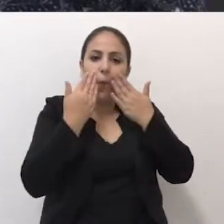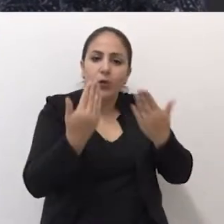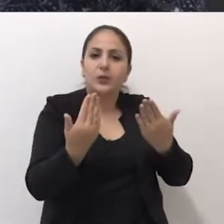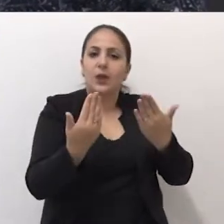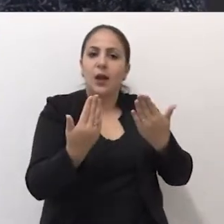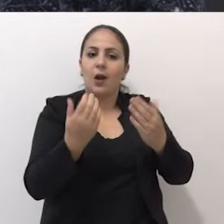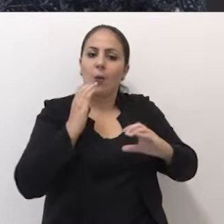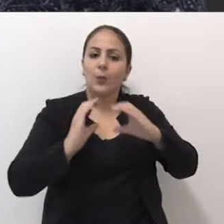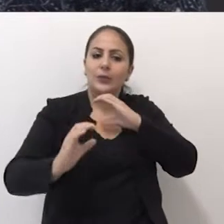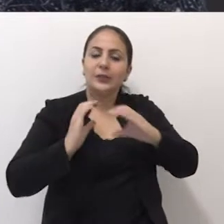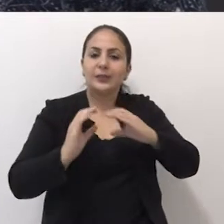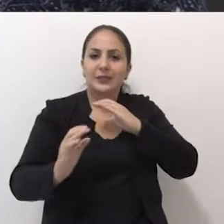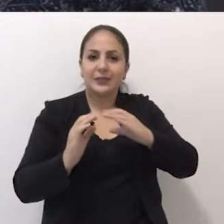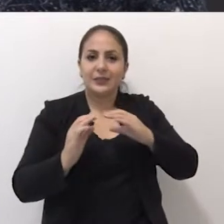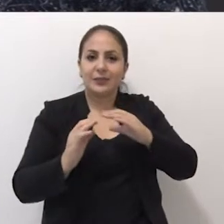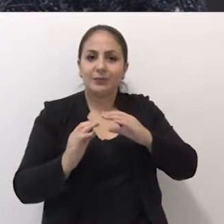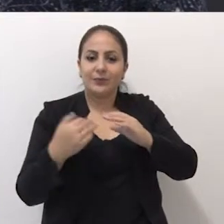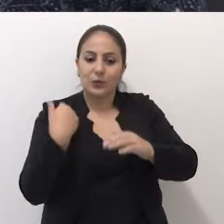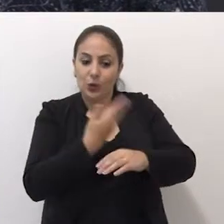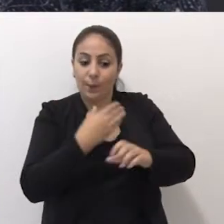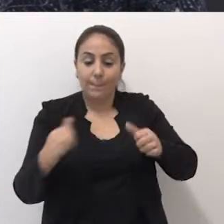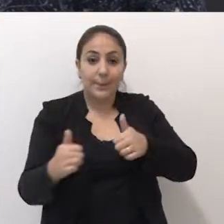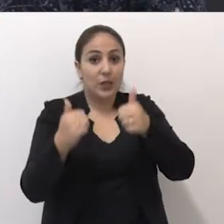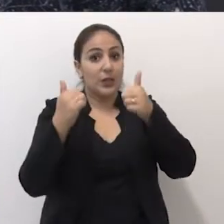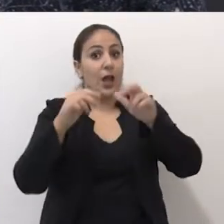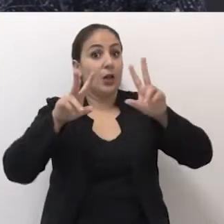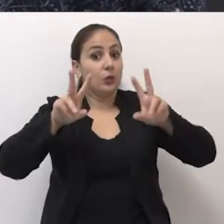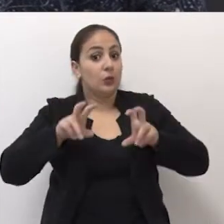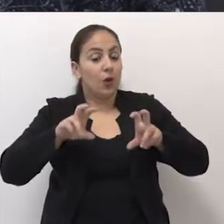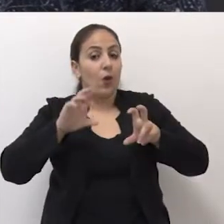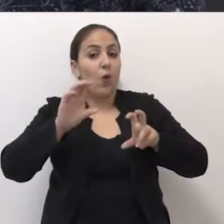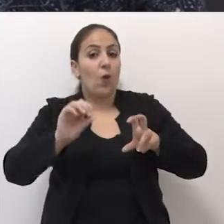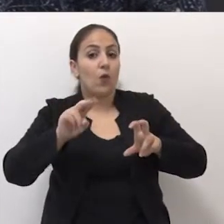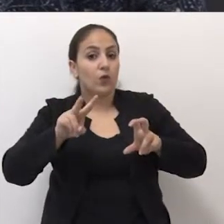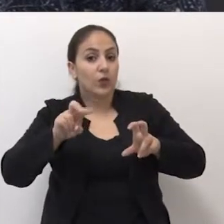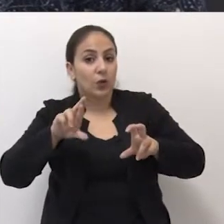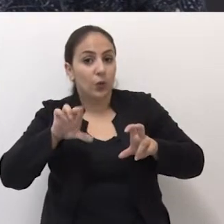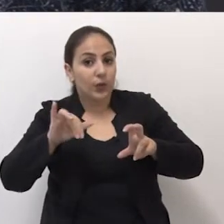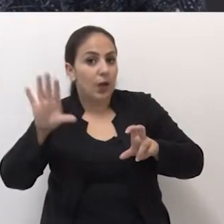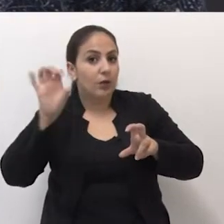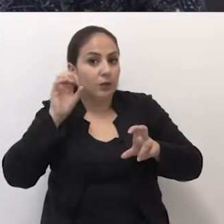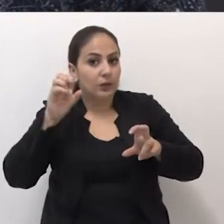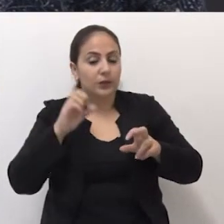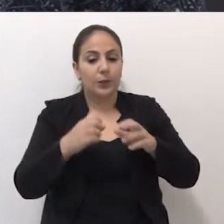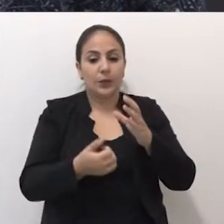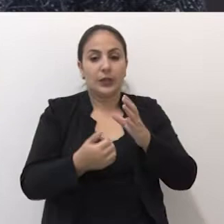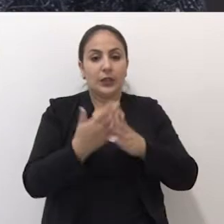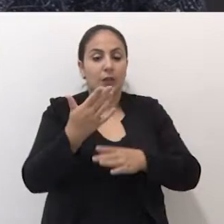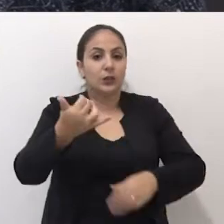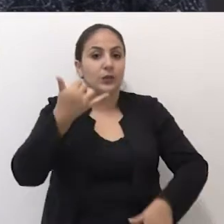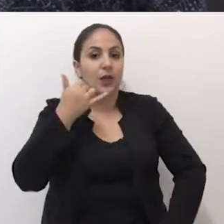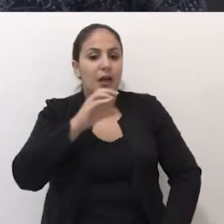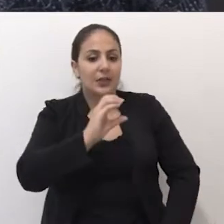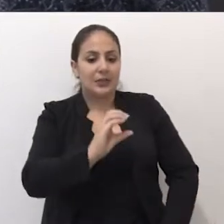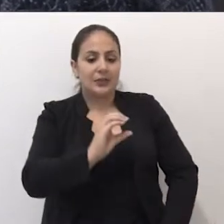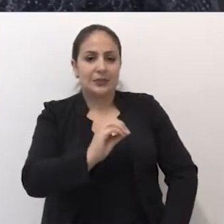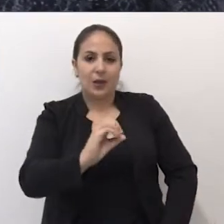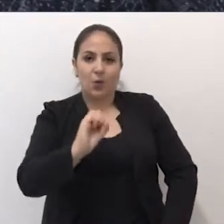comunicação. Estamos melhorando a questão da ouvidoria, estamos criando um canal 0800 para que a comunidade possa